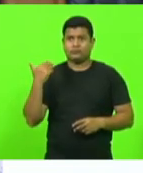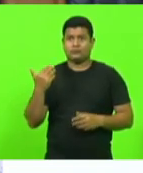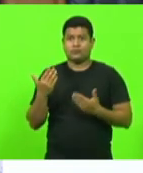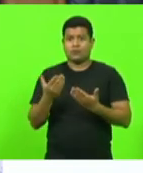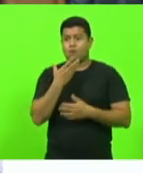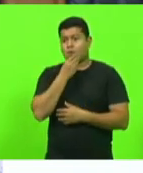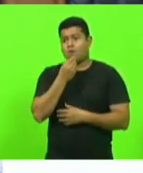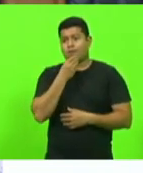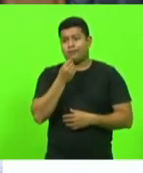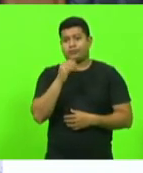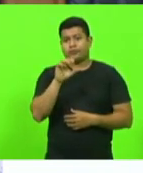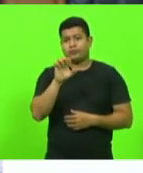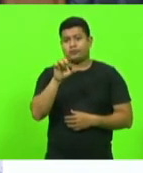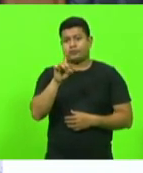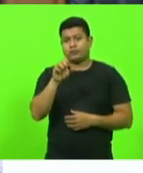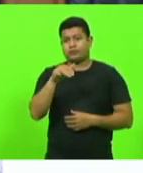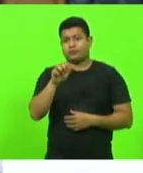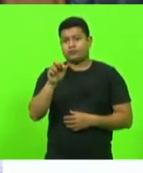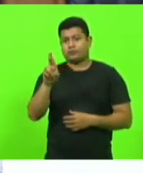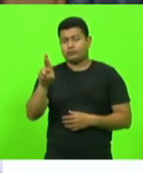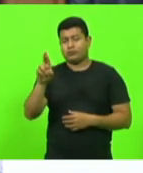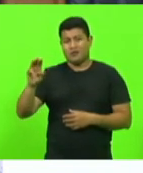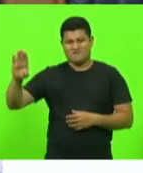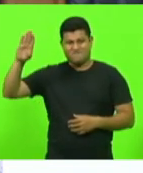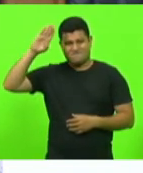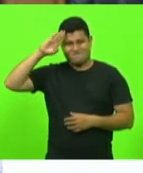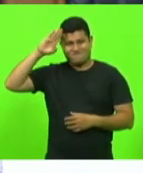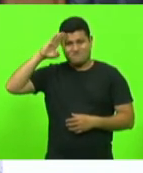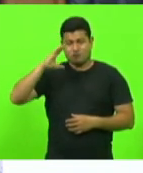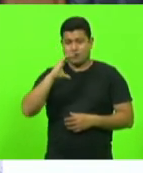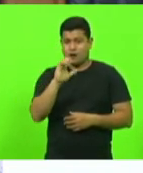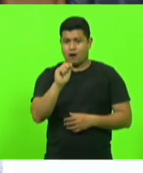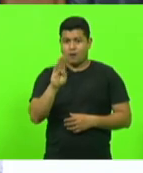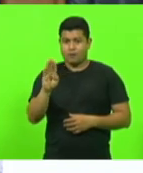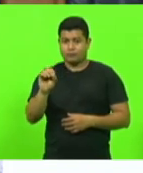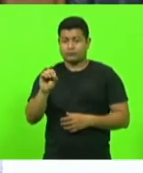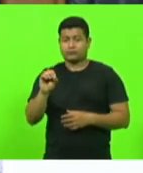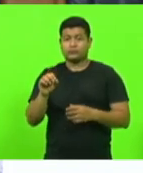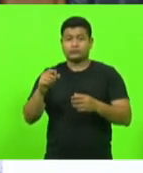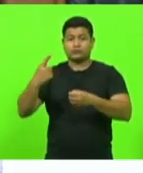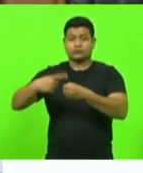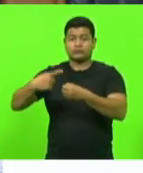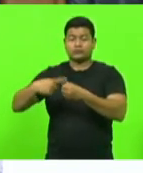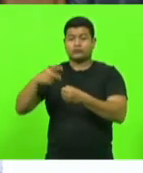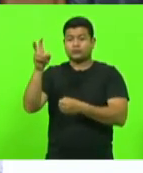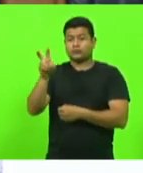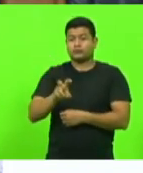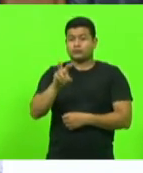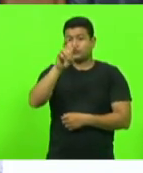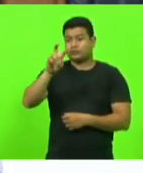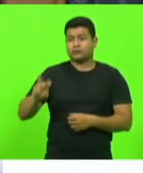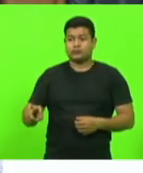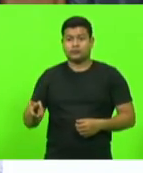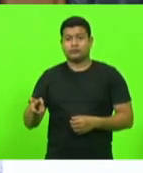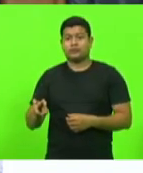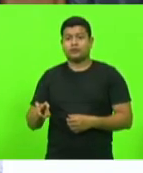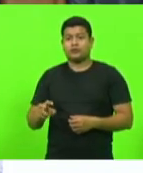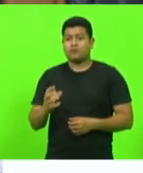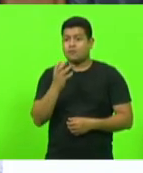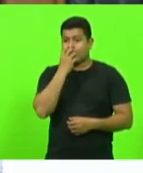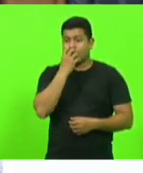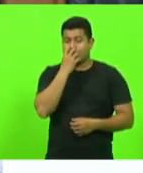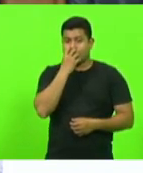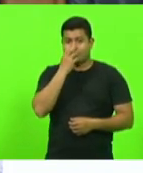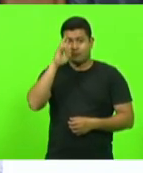Edemar, no qual ele faz um trabalho extraordinário em Xancherê, no canil da polícia militar,